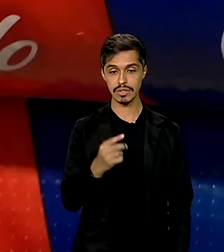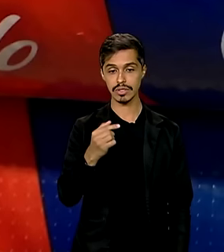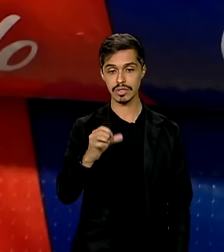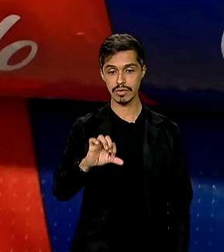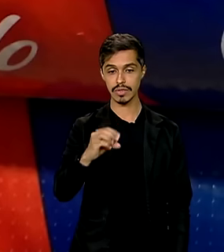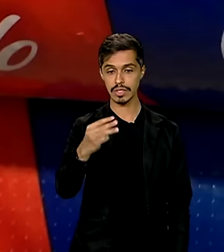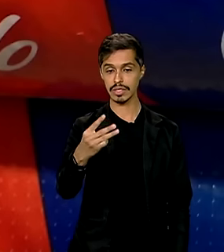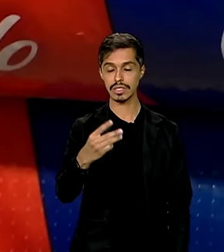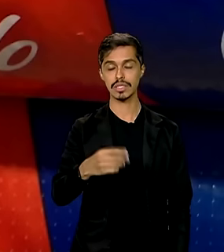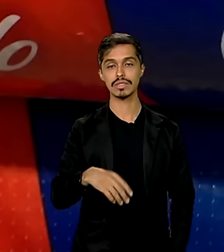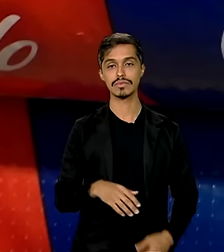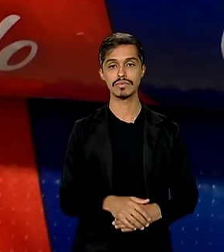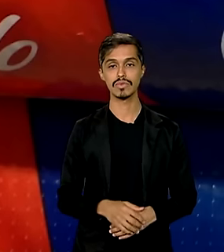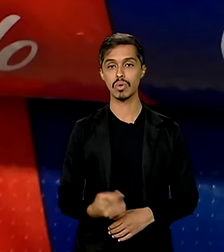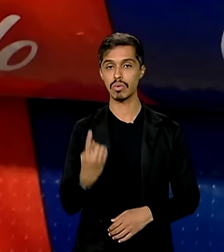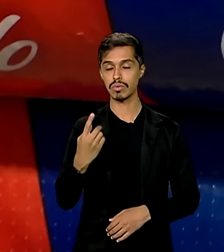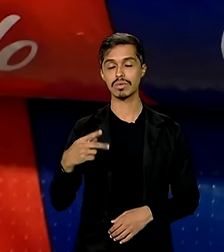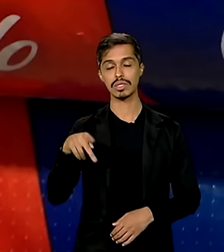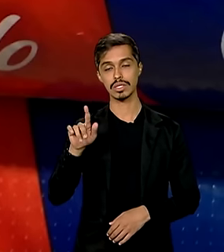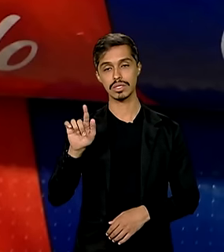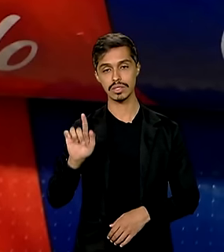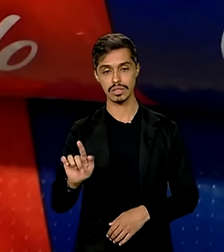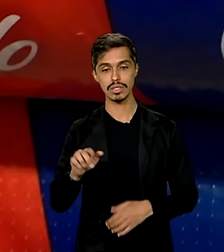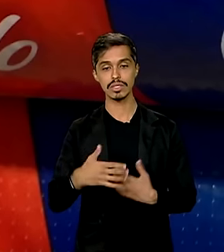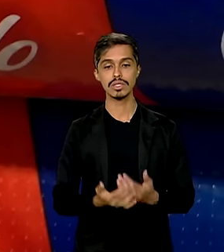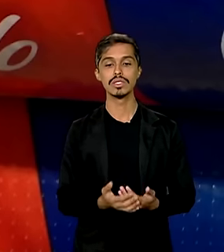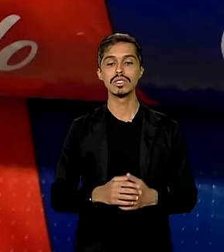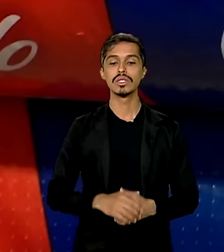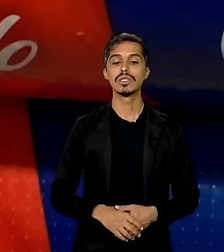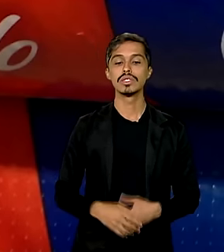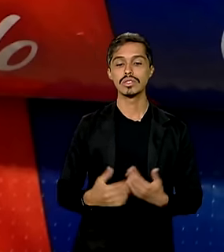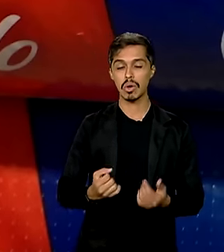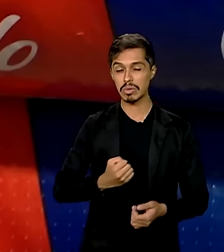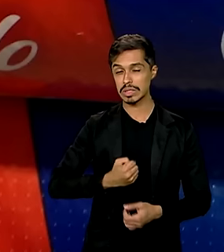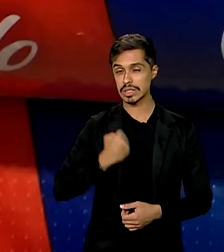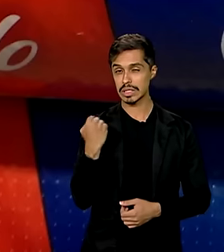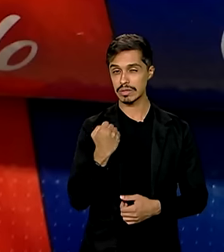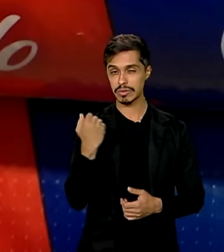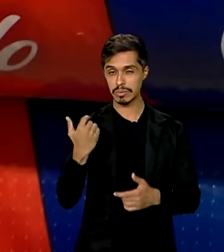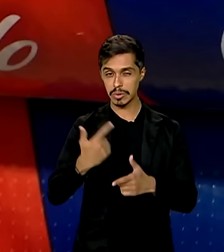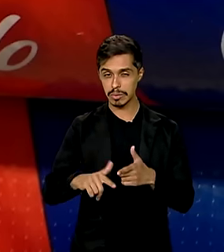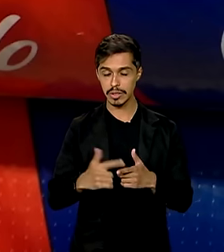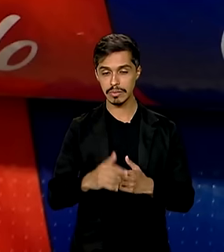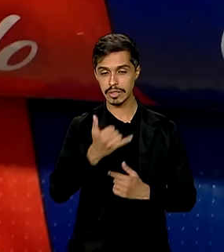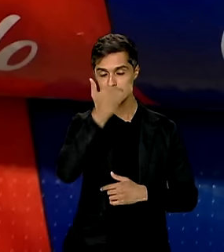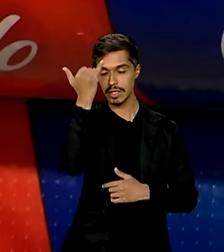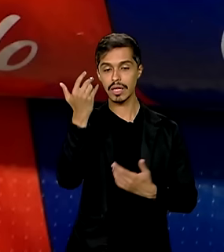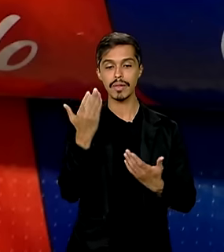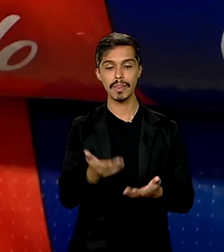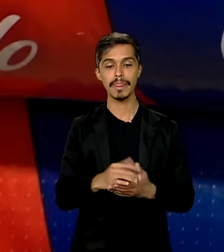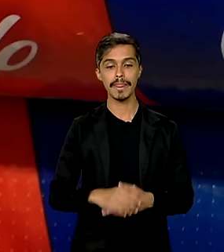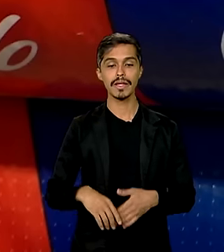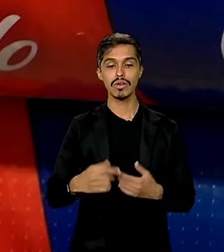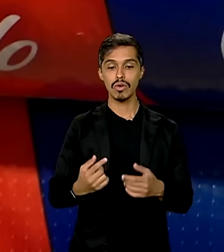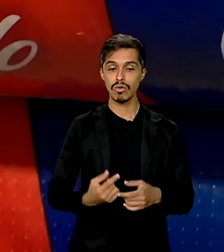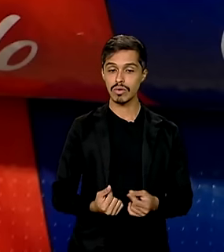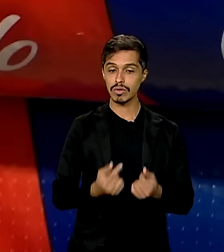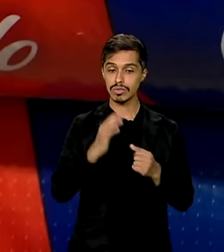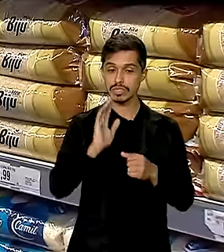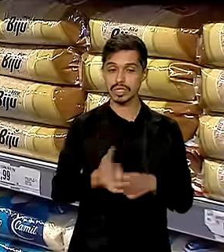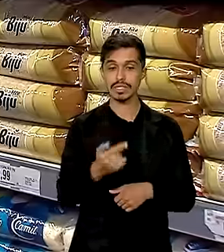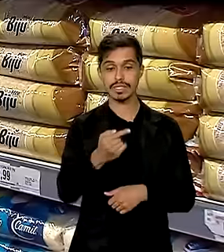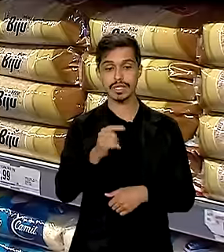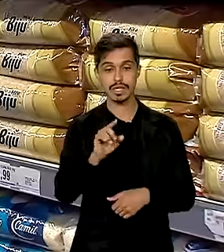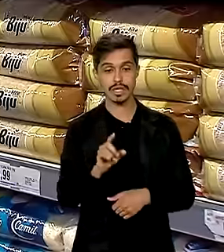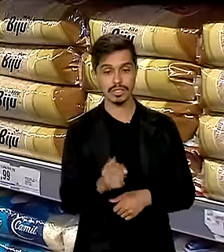Para se ter uma ideia, após a tragédia climática, o preço do arroz no Brasil chegou até ultrapassar R 7,00 o quilo.